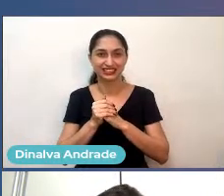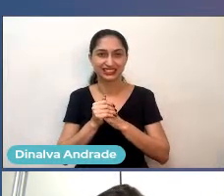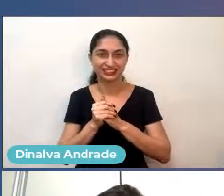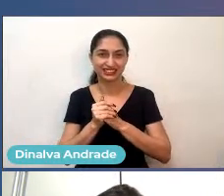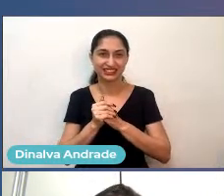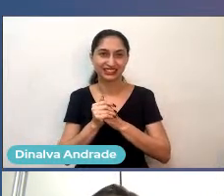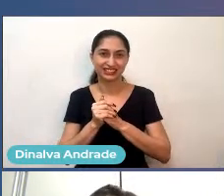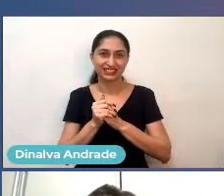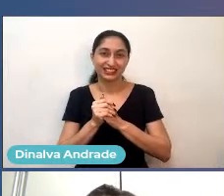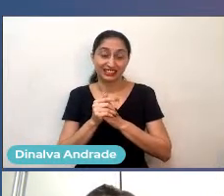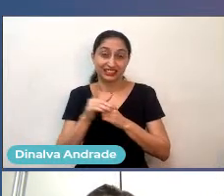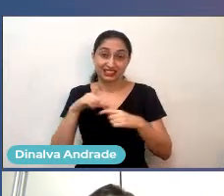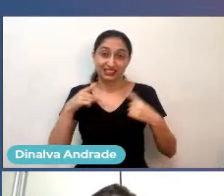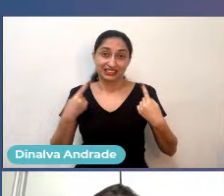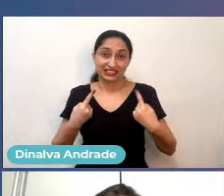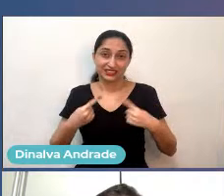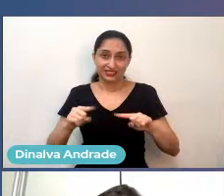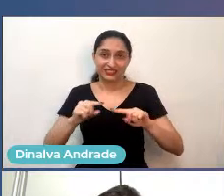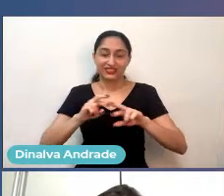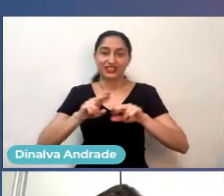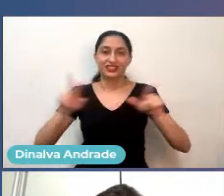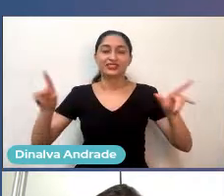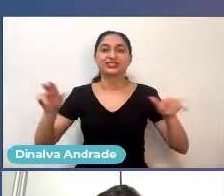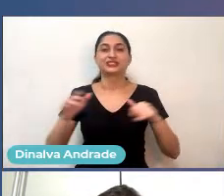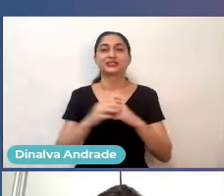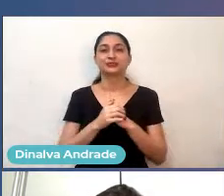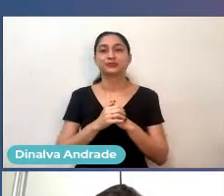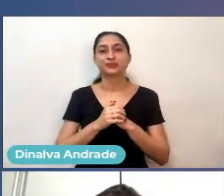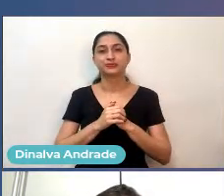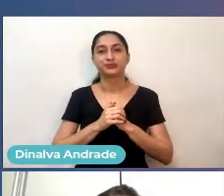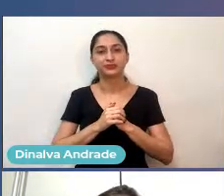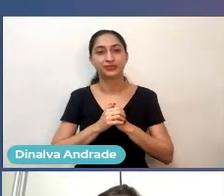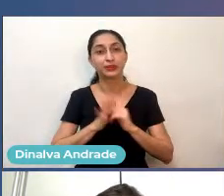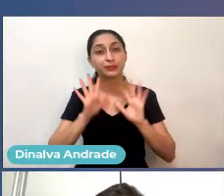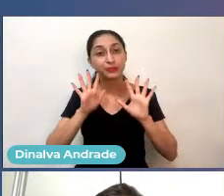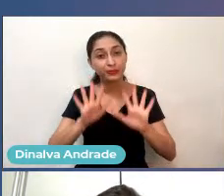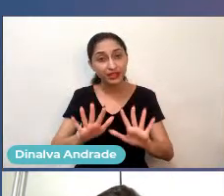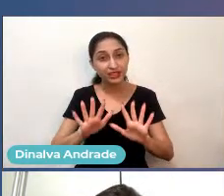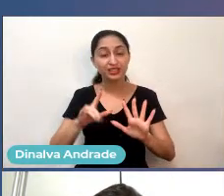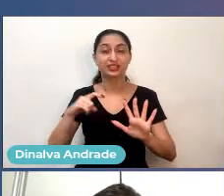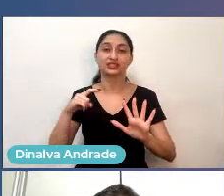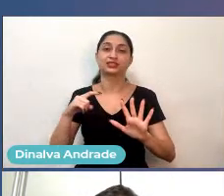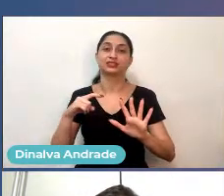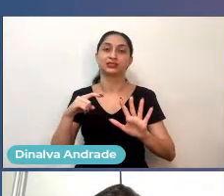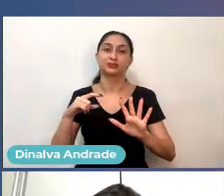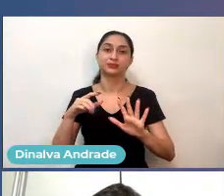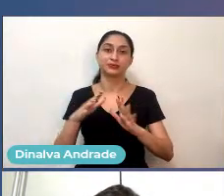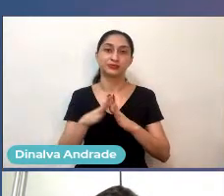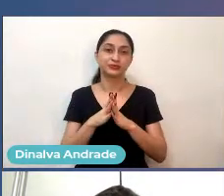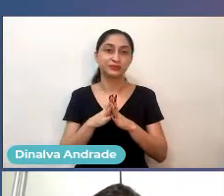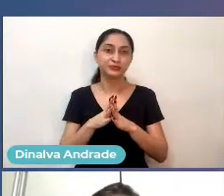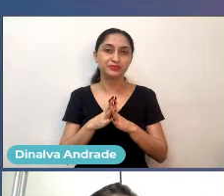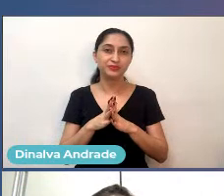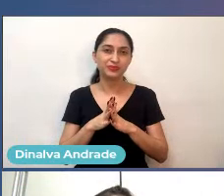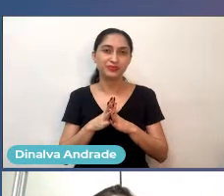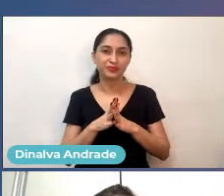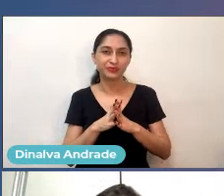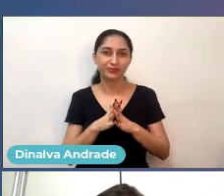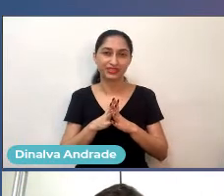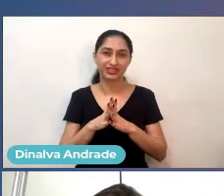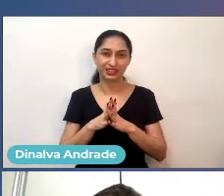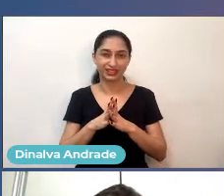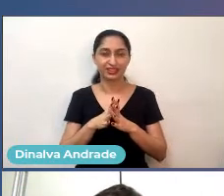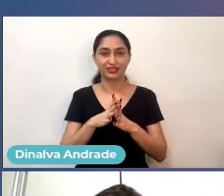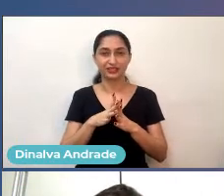bem desafiadoras, e é importante que você sempre nessa hora se lembre aquilo que motivou e o propósito da empresa, aquilo que te